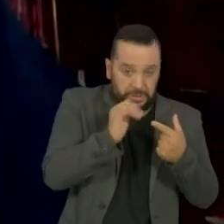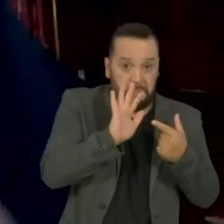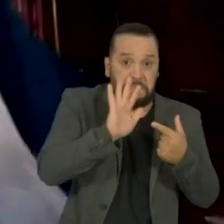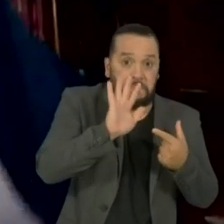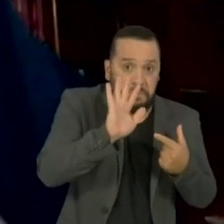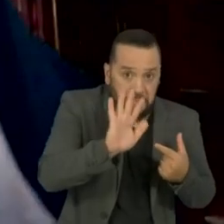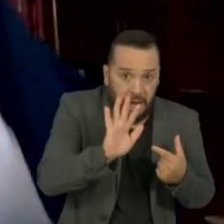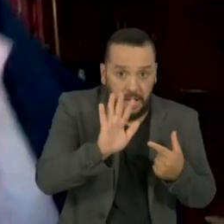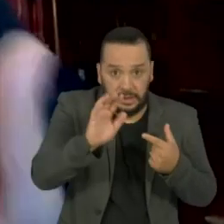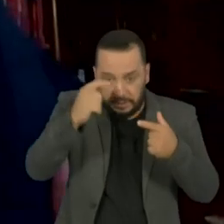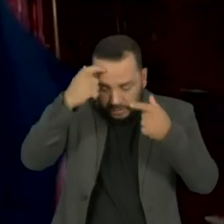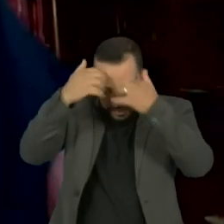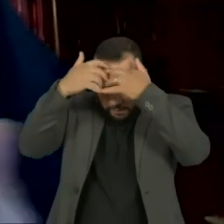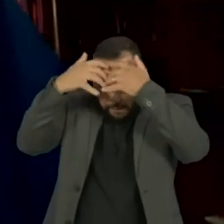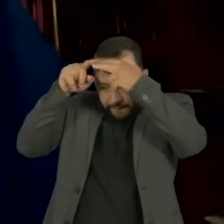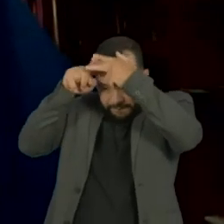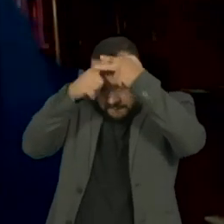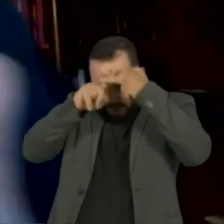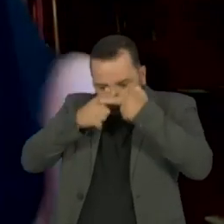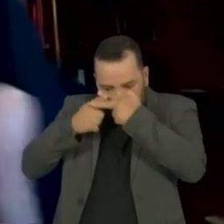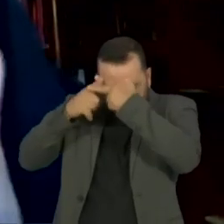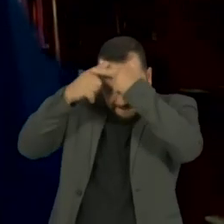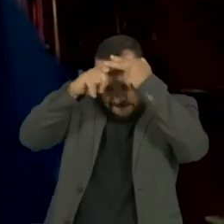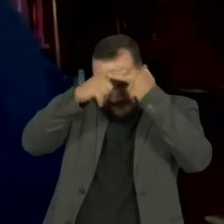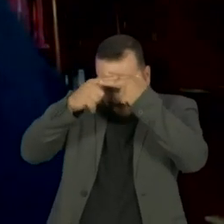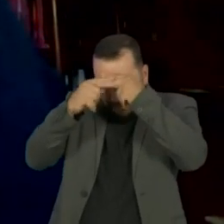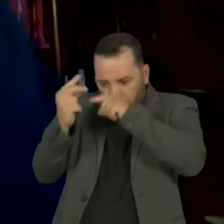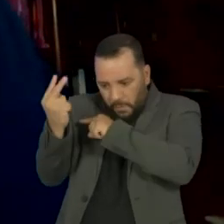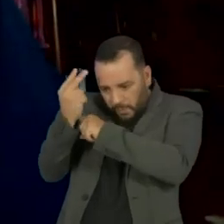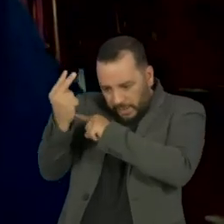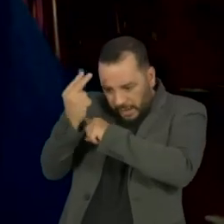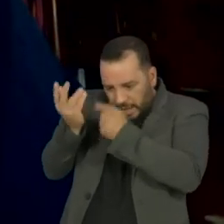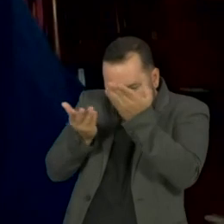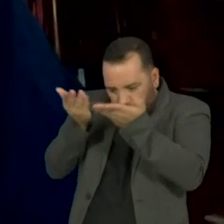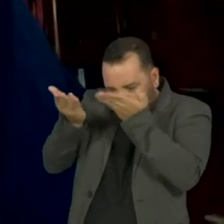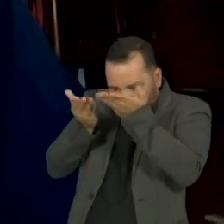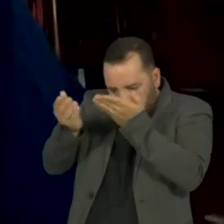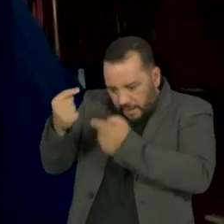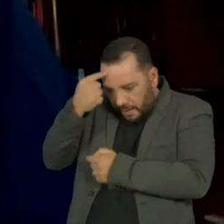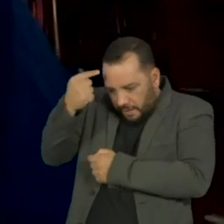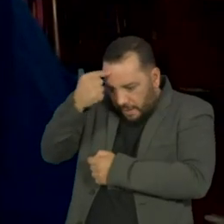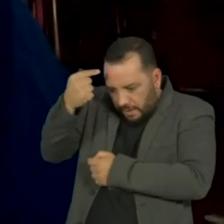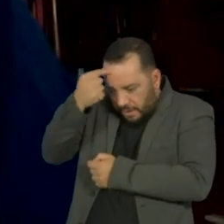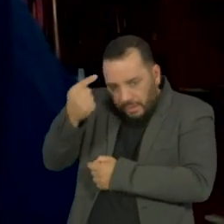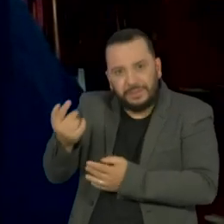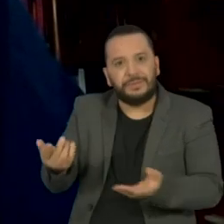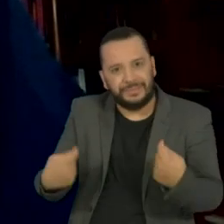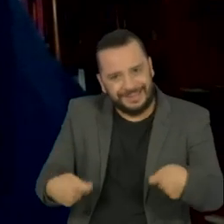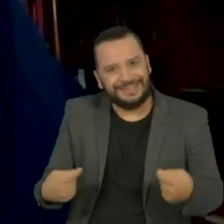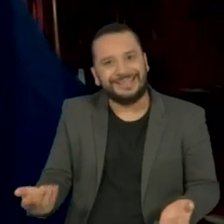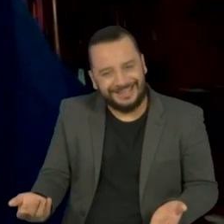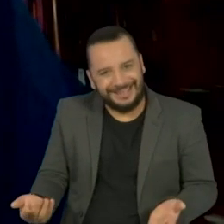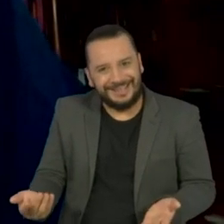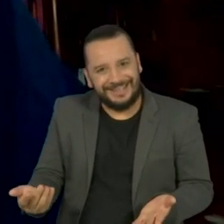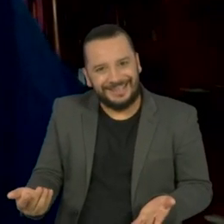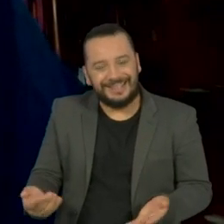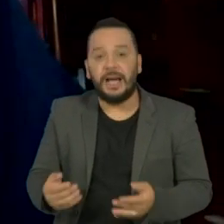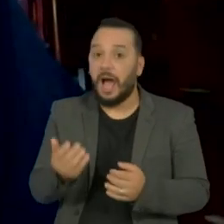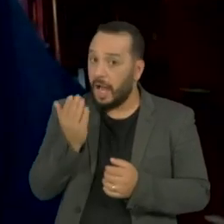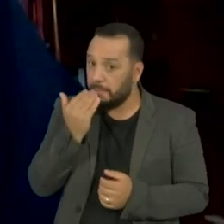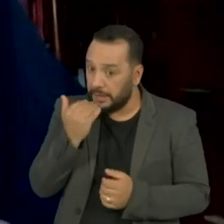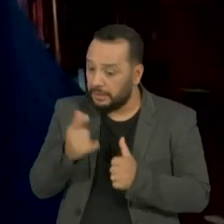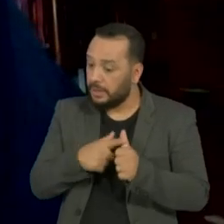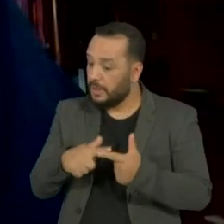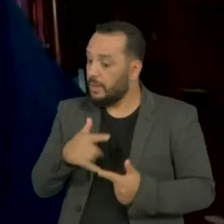no interior do nosso próprio processo de cuidado de si. Enquanto a gente enfatizava alimentação,